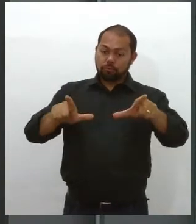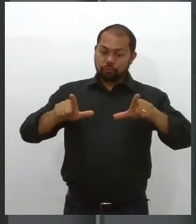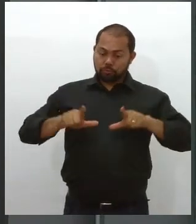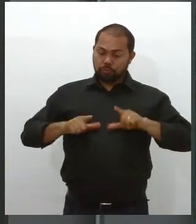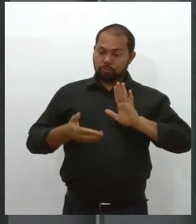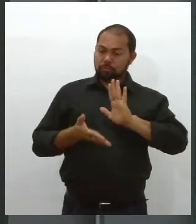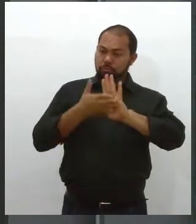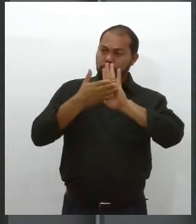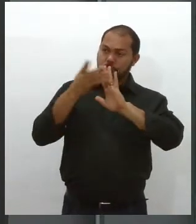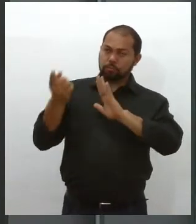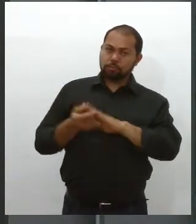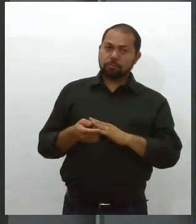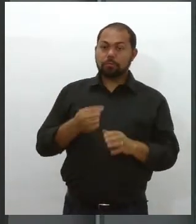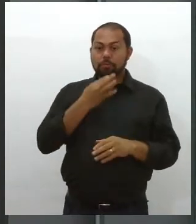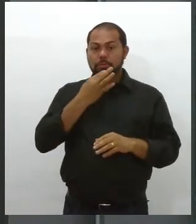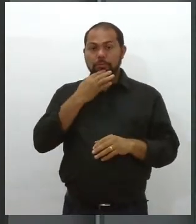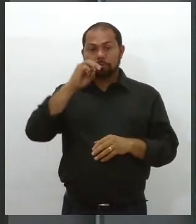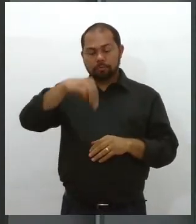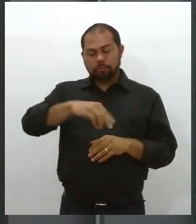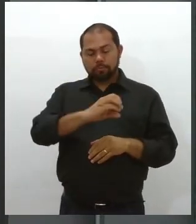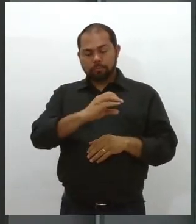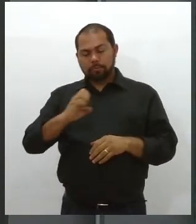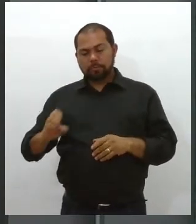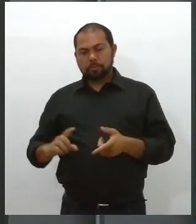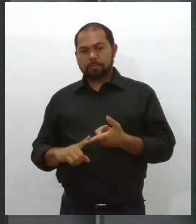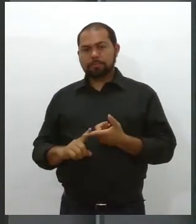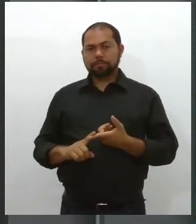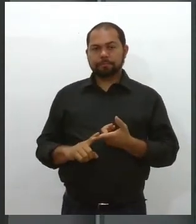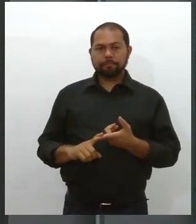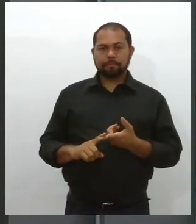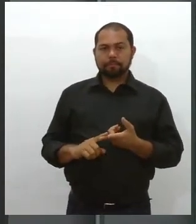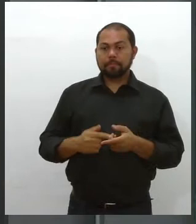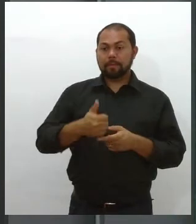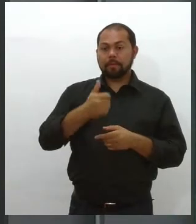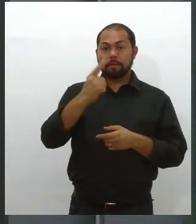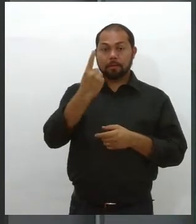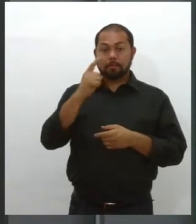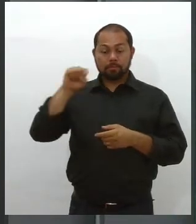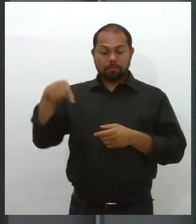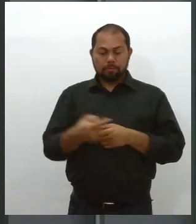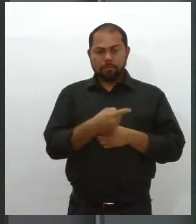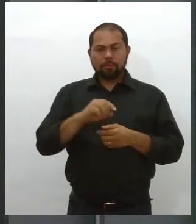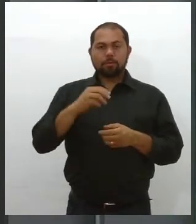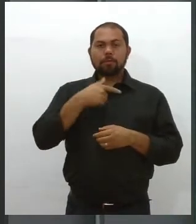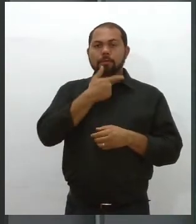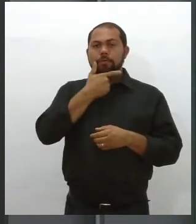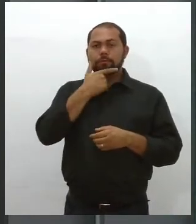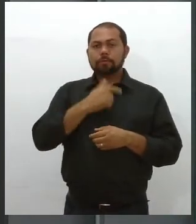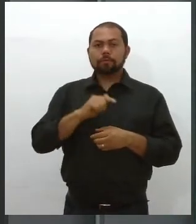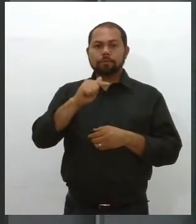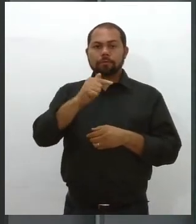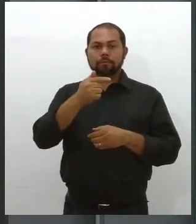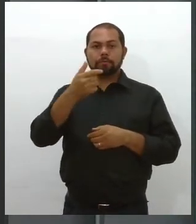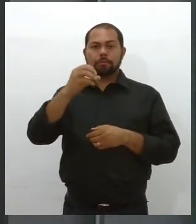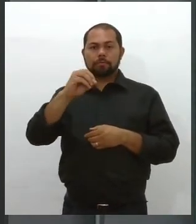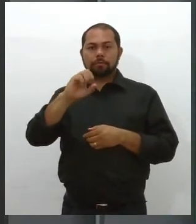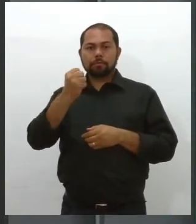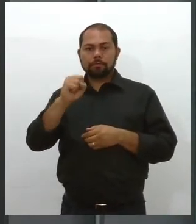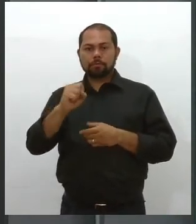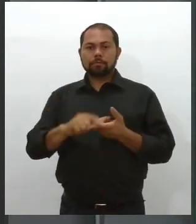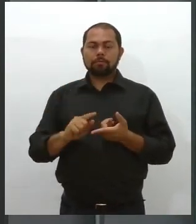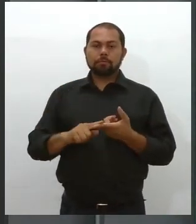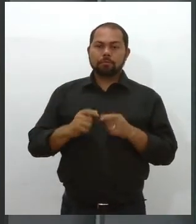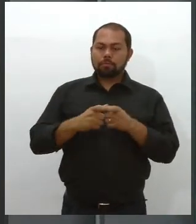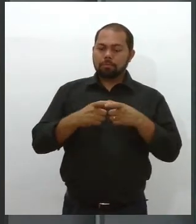reconhecida pelo Ministério da Educação. Das mil vagas oferecidas, 708 são para ampla concorrência,